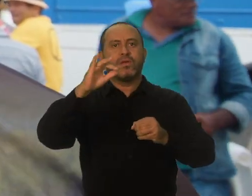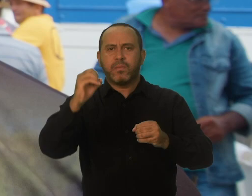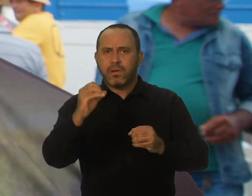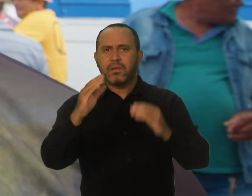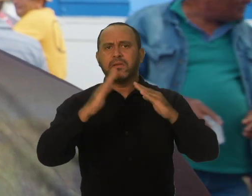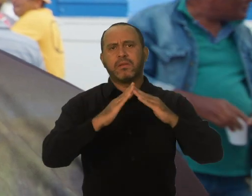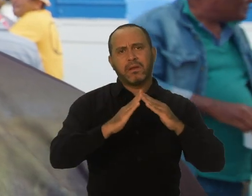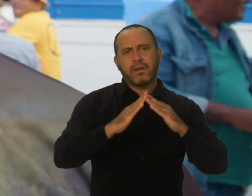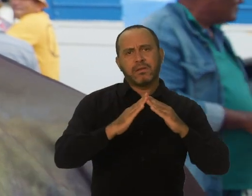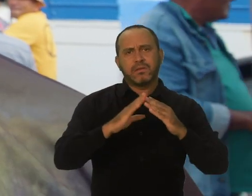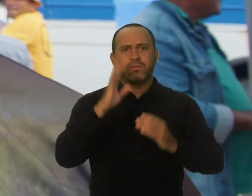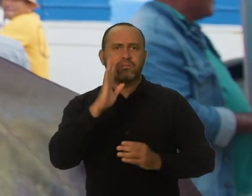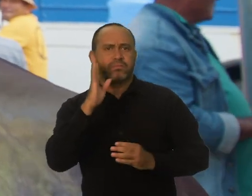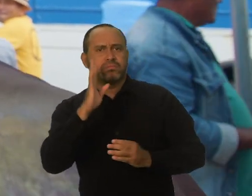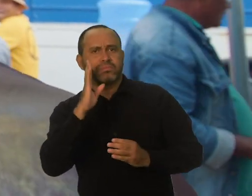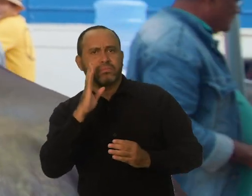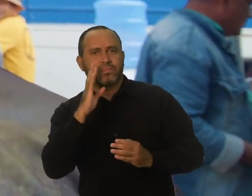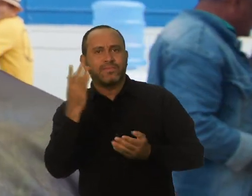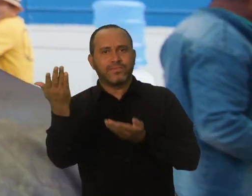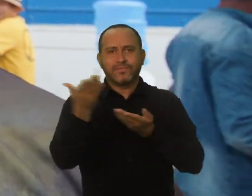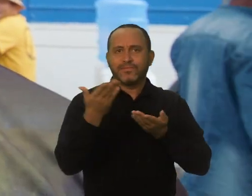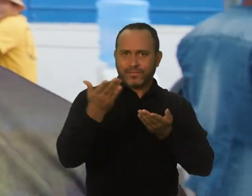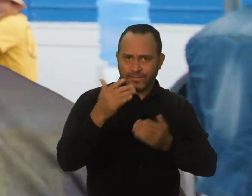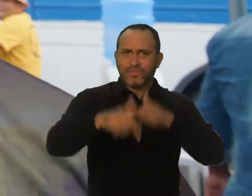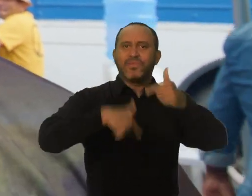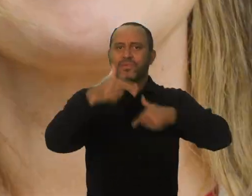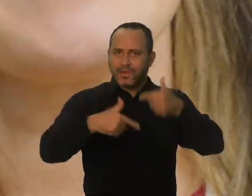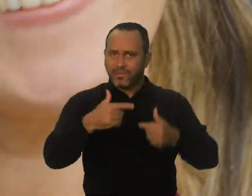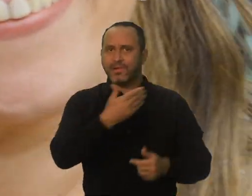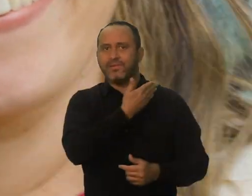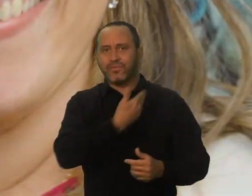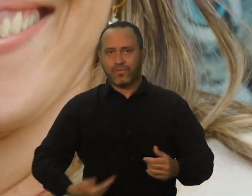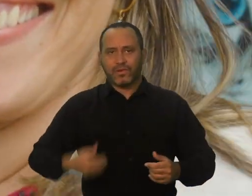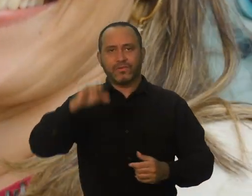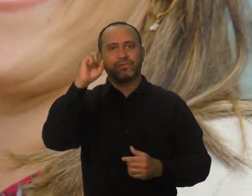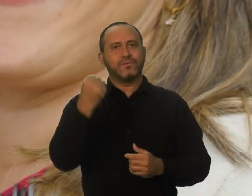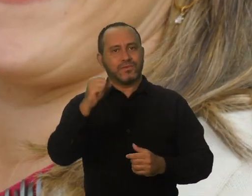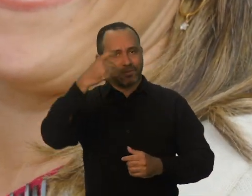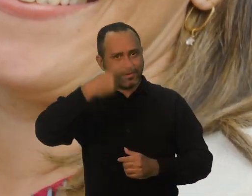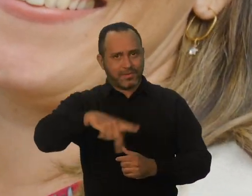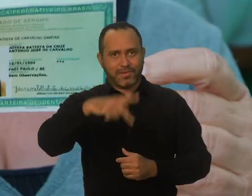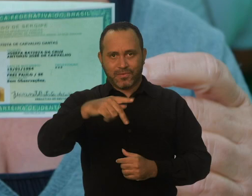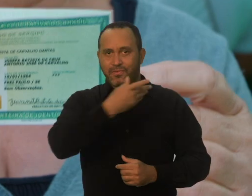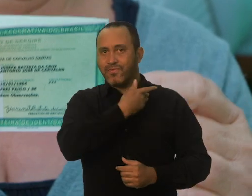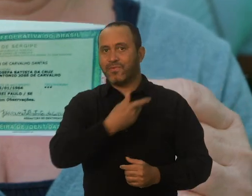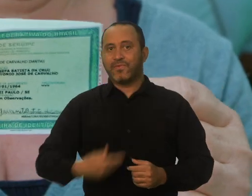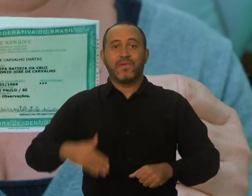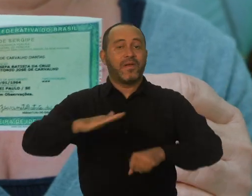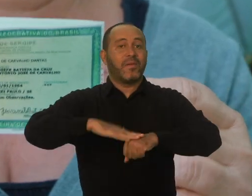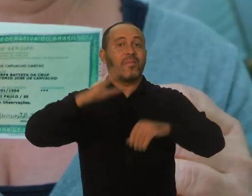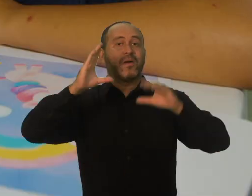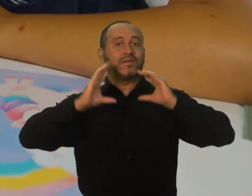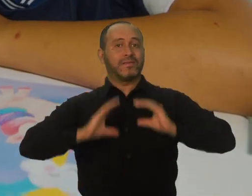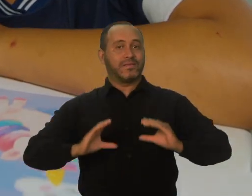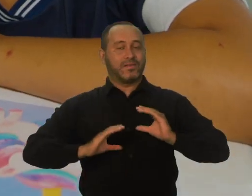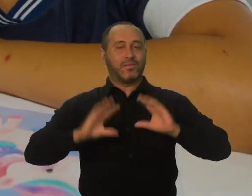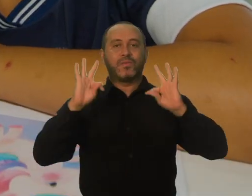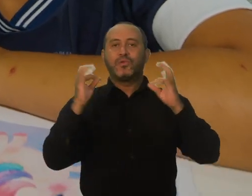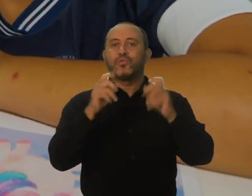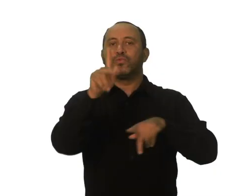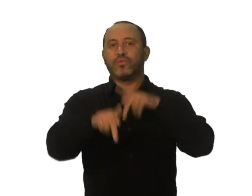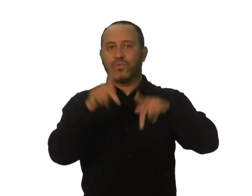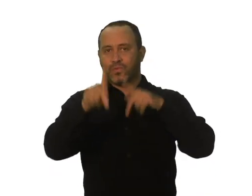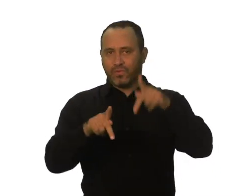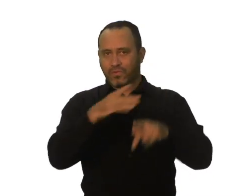está em casa e está recebendo um grande trabalho desse aqui. Sergipe É Aqui. É mais cidadania para o nosso